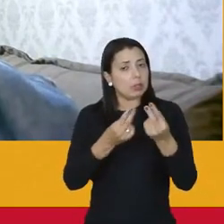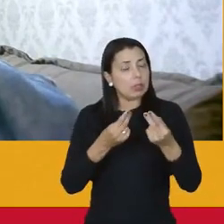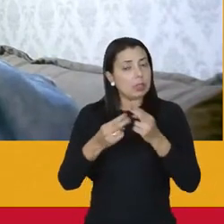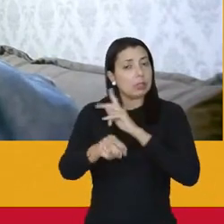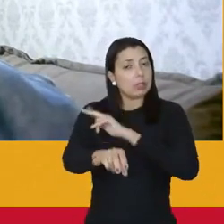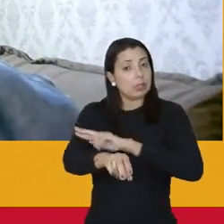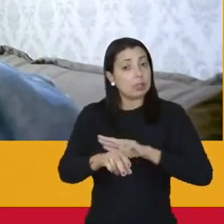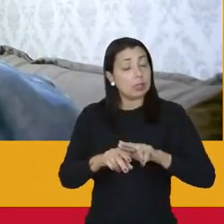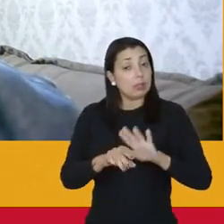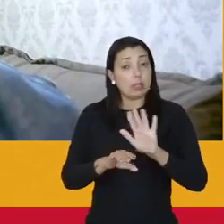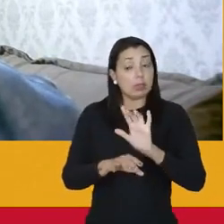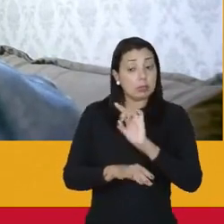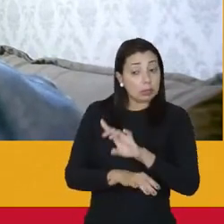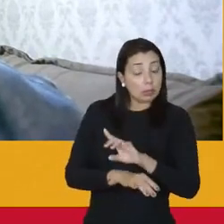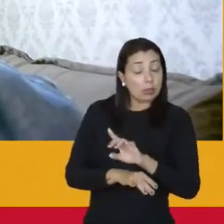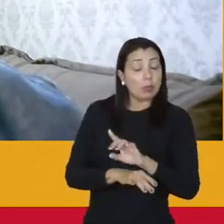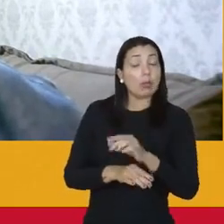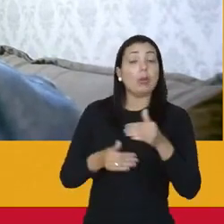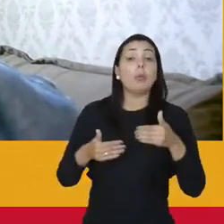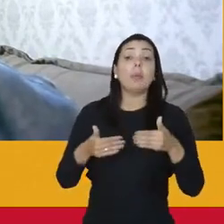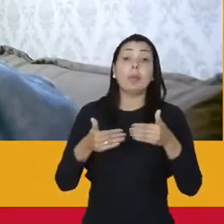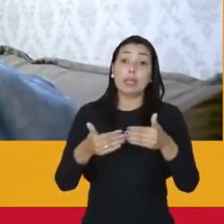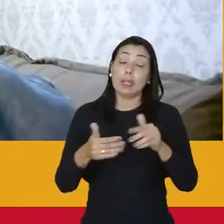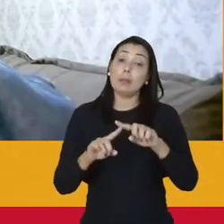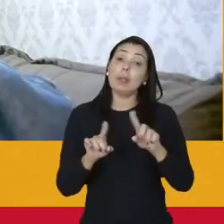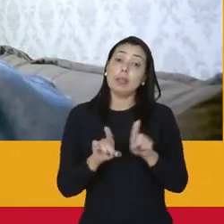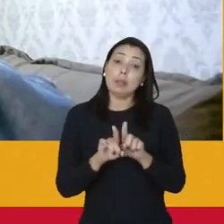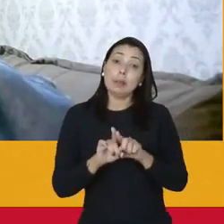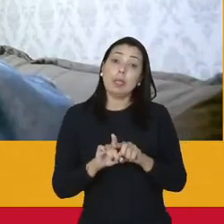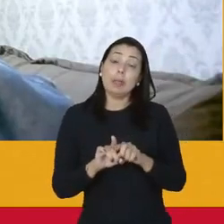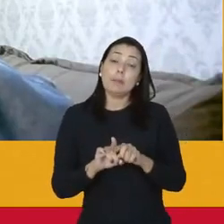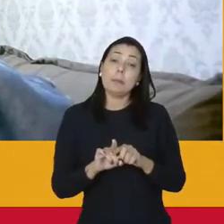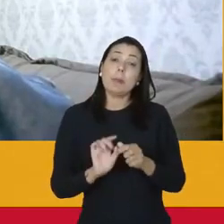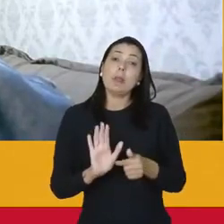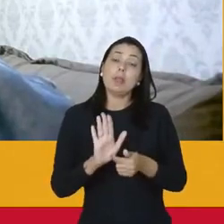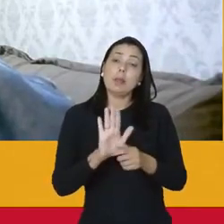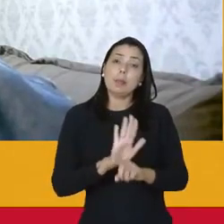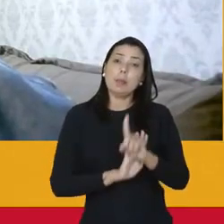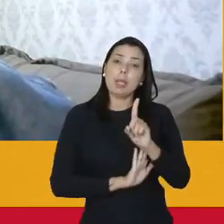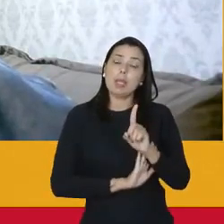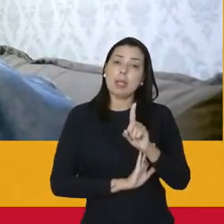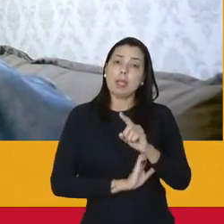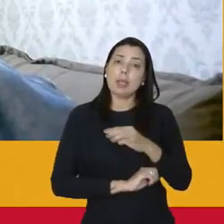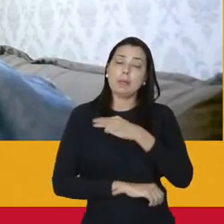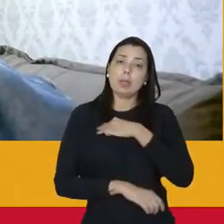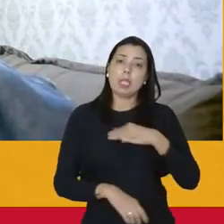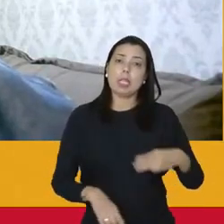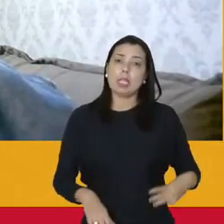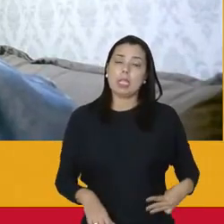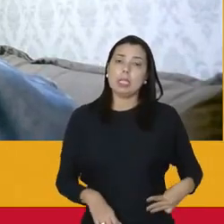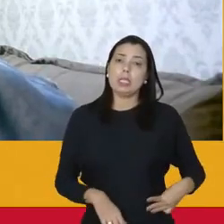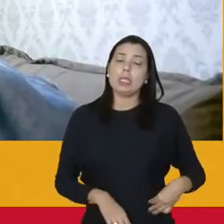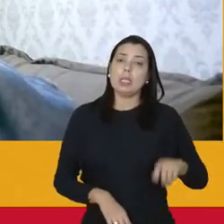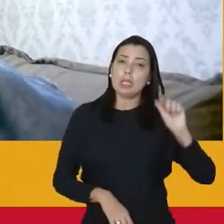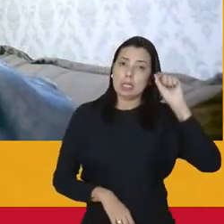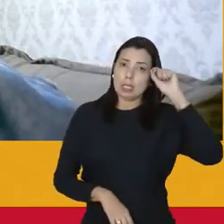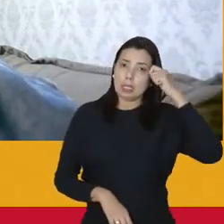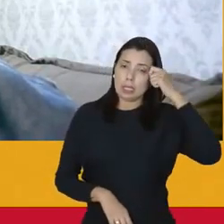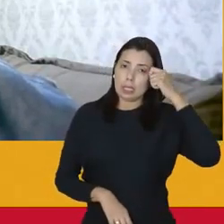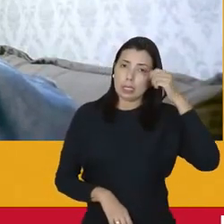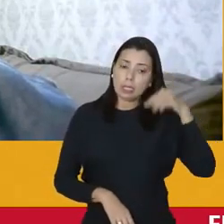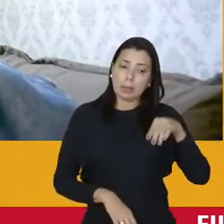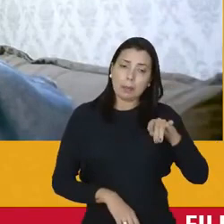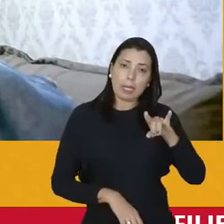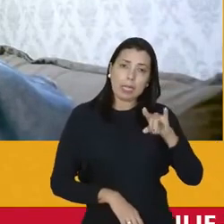Racial e não só queremos o Ministério mas também indicamos a primeira ministra negra que é a nossa companheira Matilde